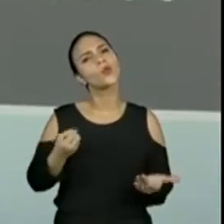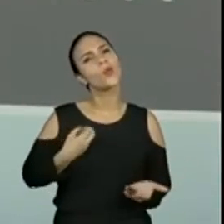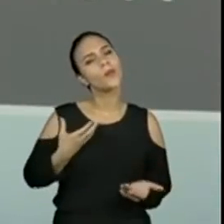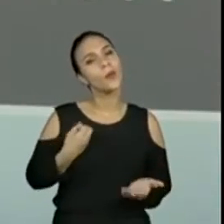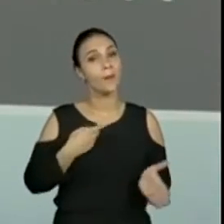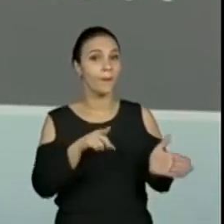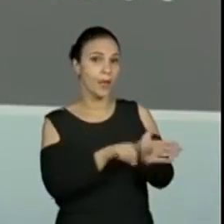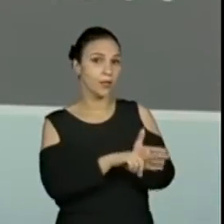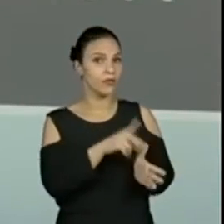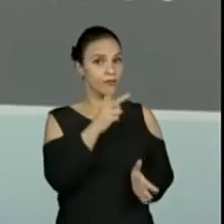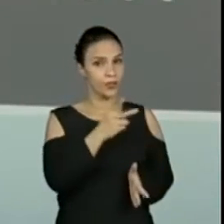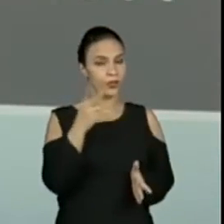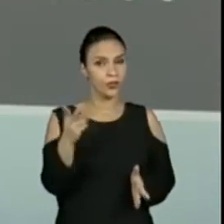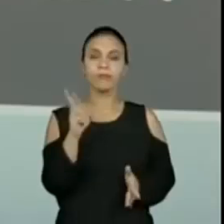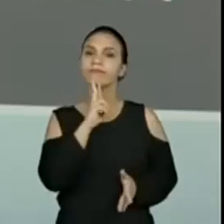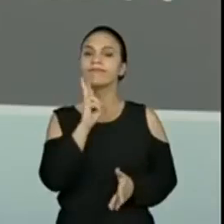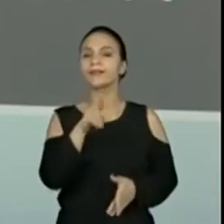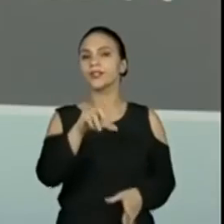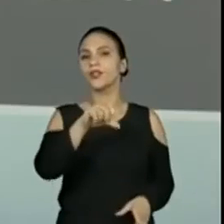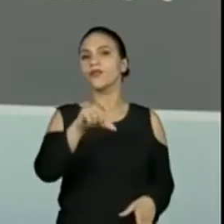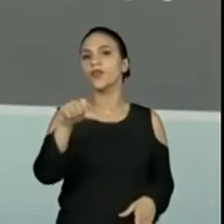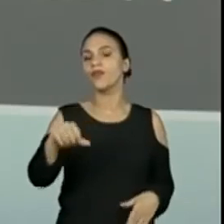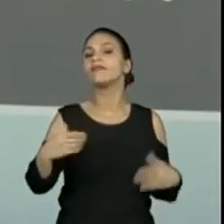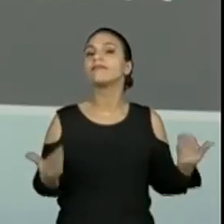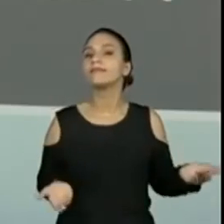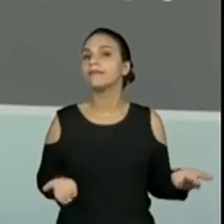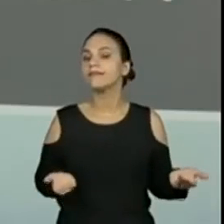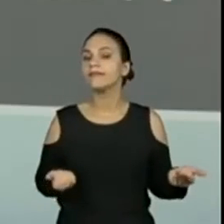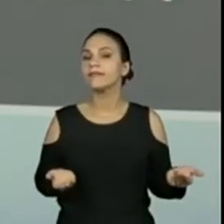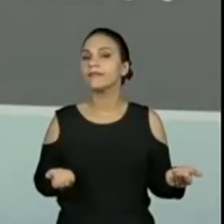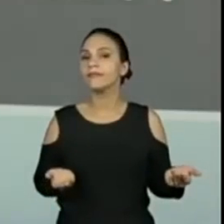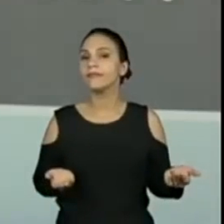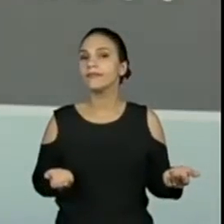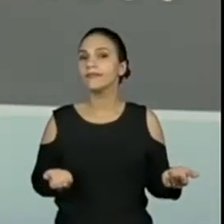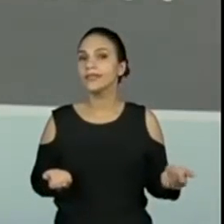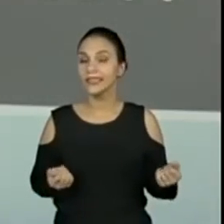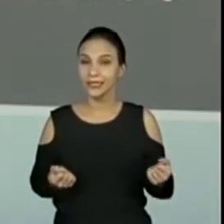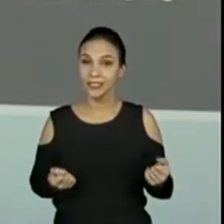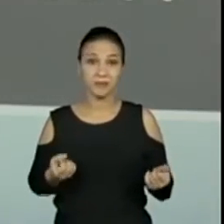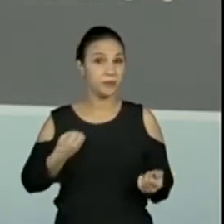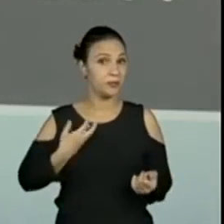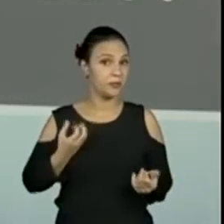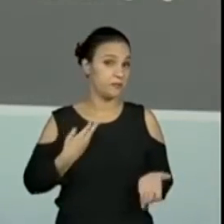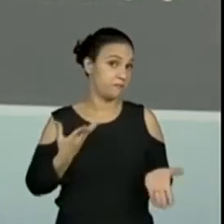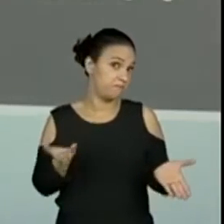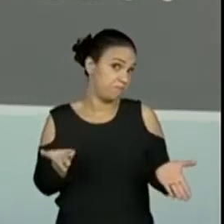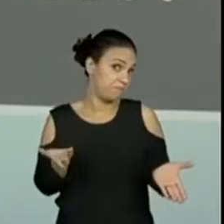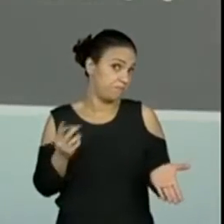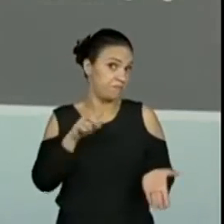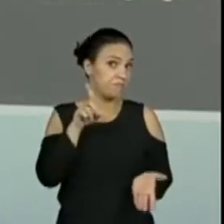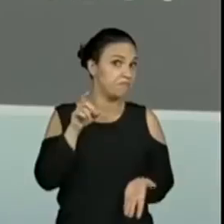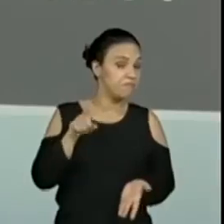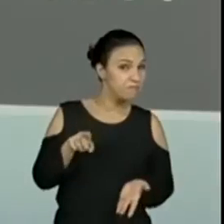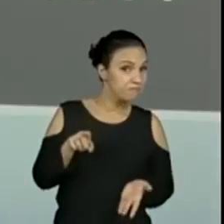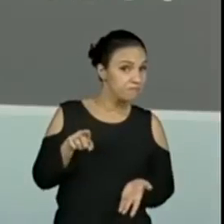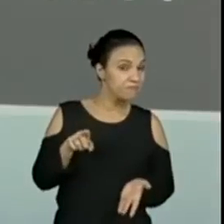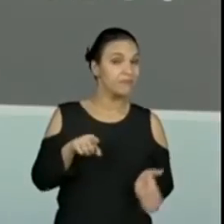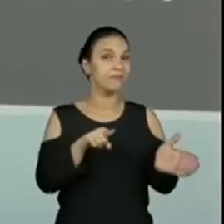vai dar 99? E aí? tenho um número, tirei 22,